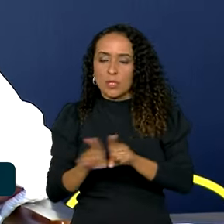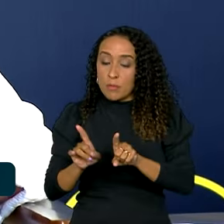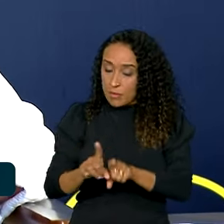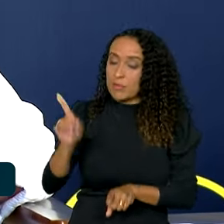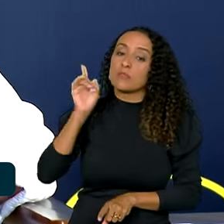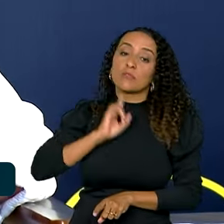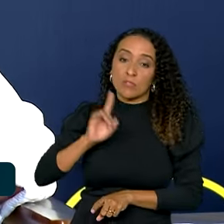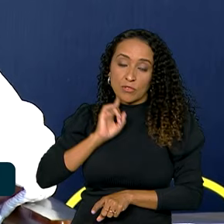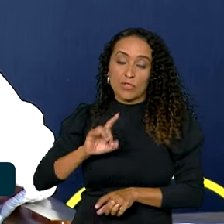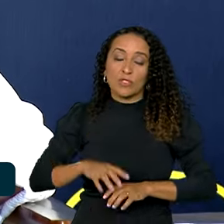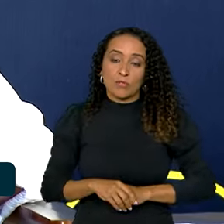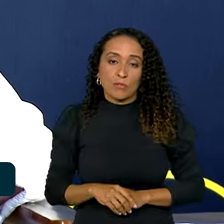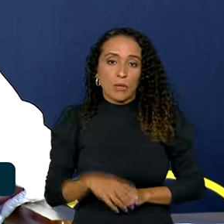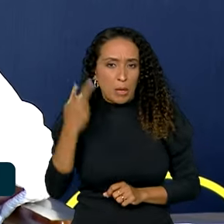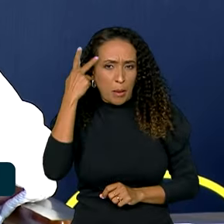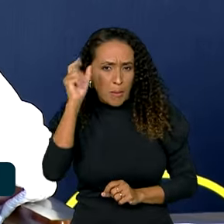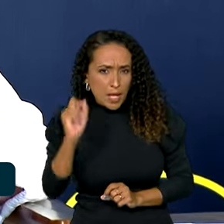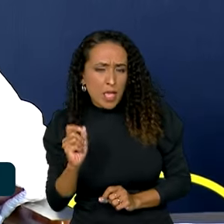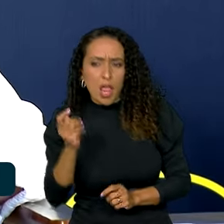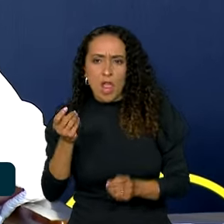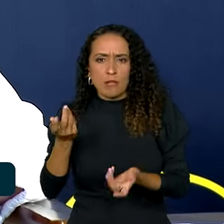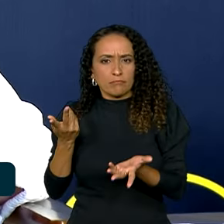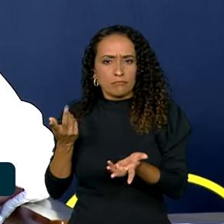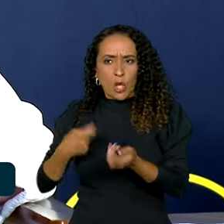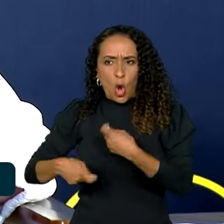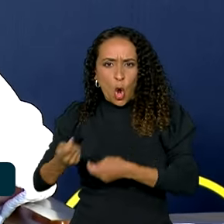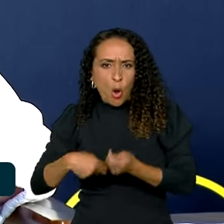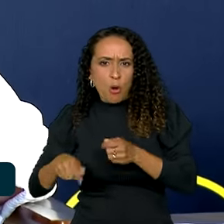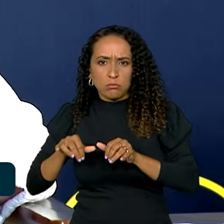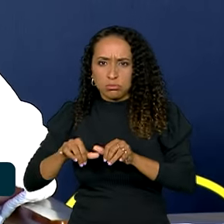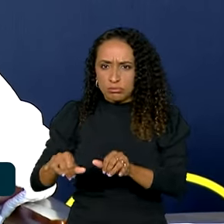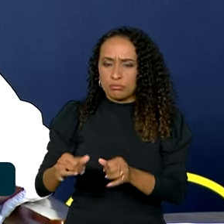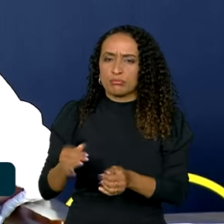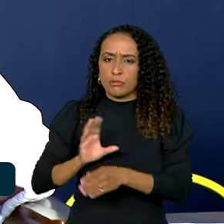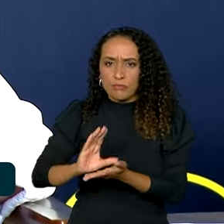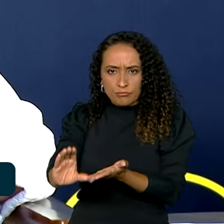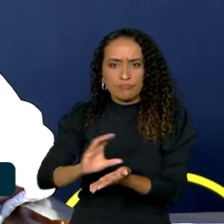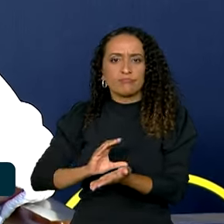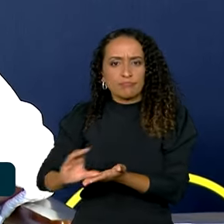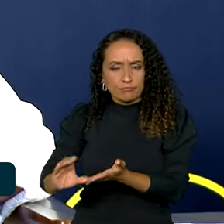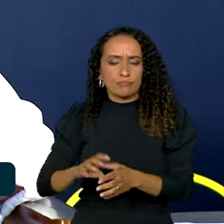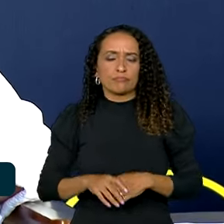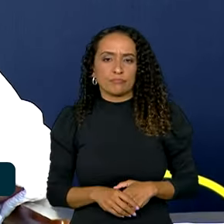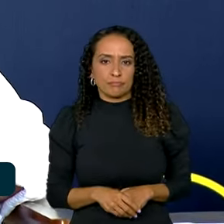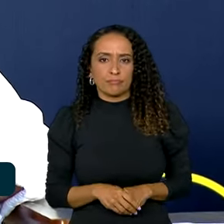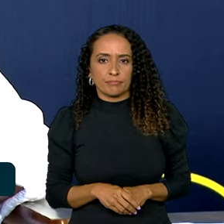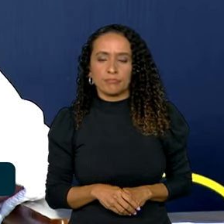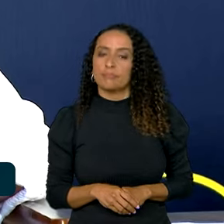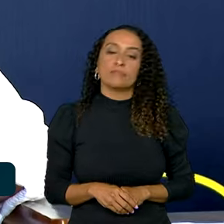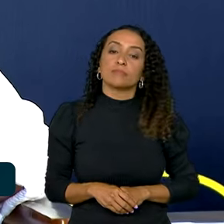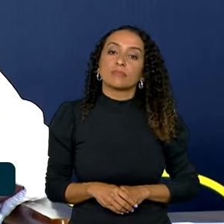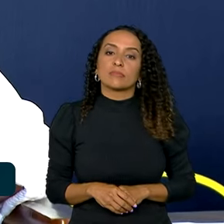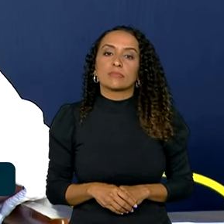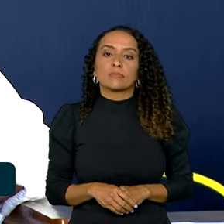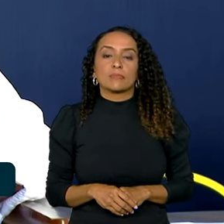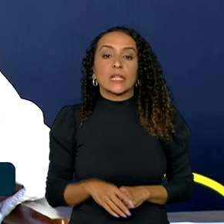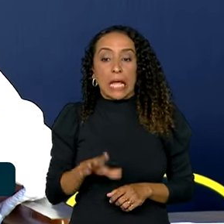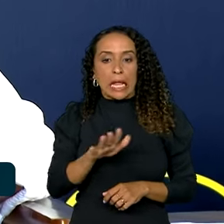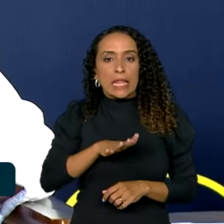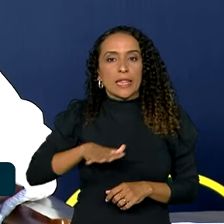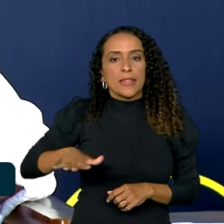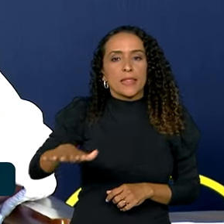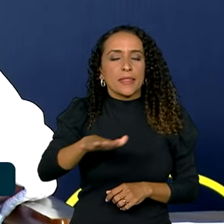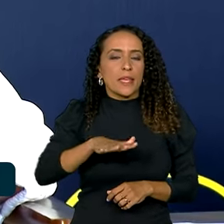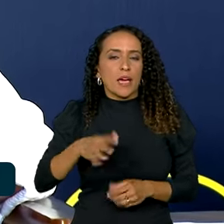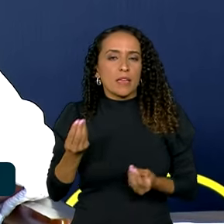Unidos para comércio e investimentos na área de